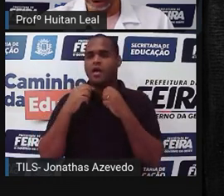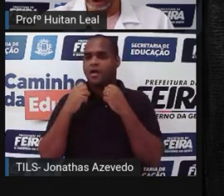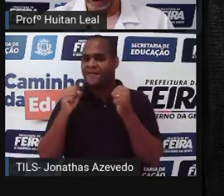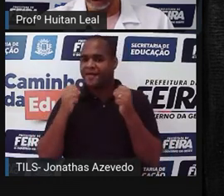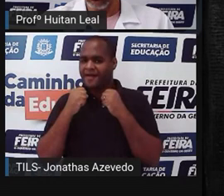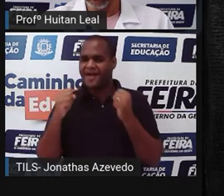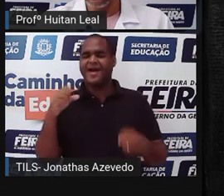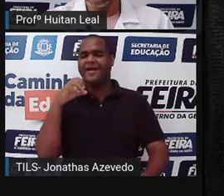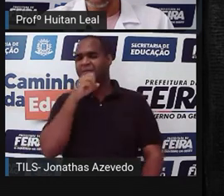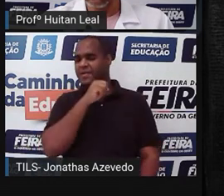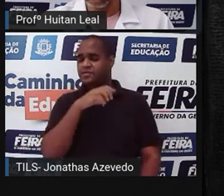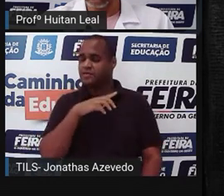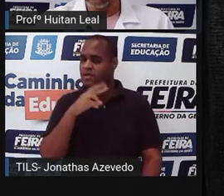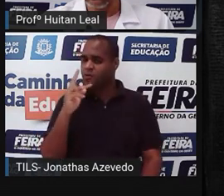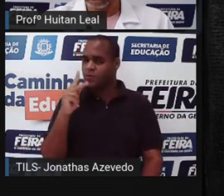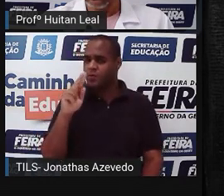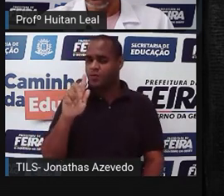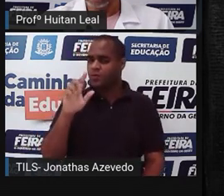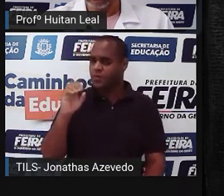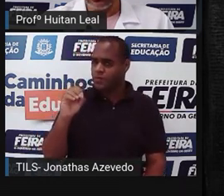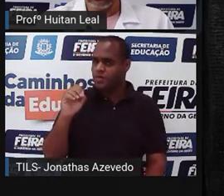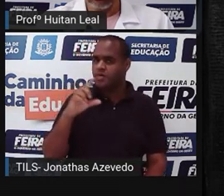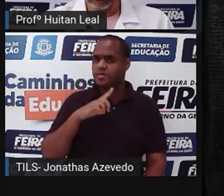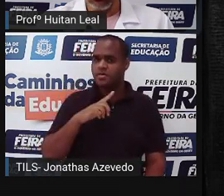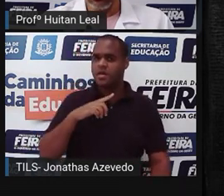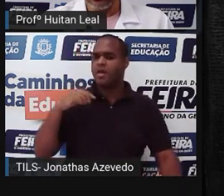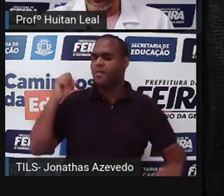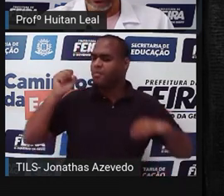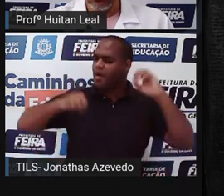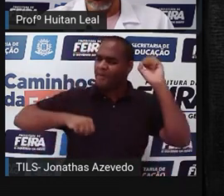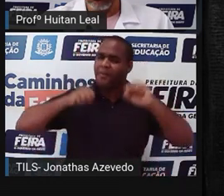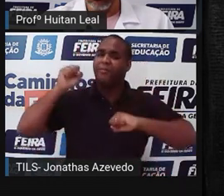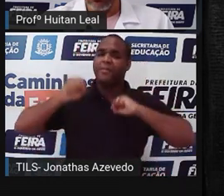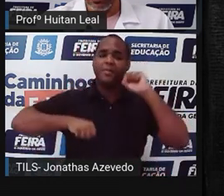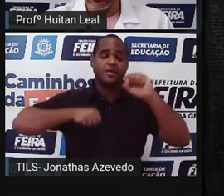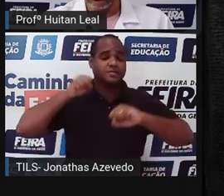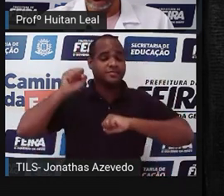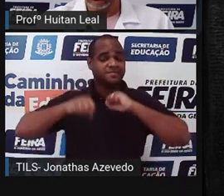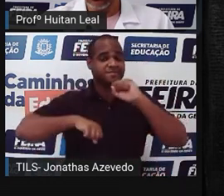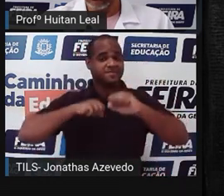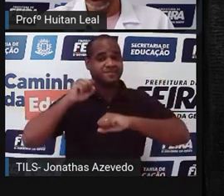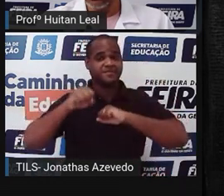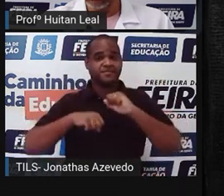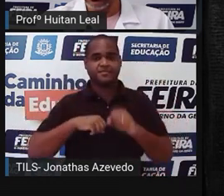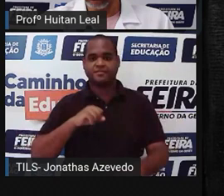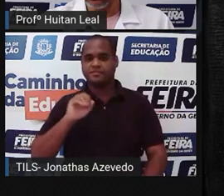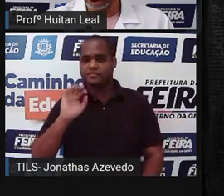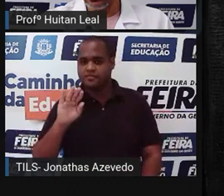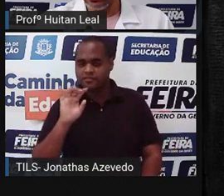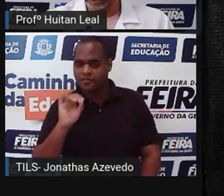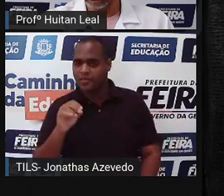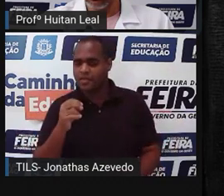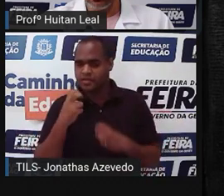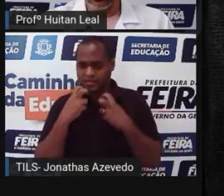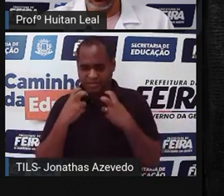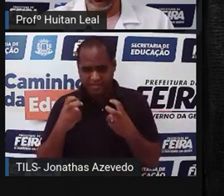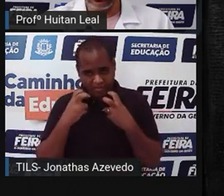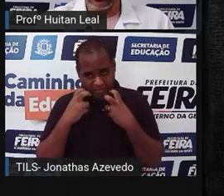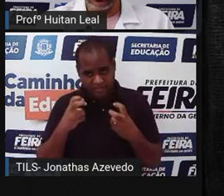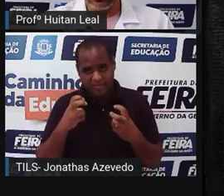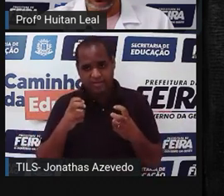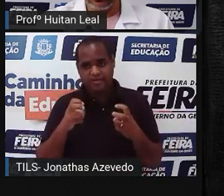já! Ogul gritou, esmurrando a porta, mas somente o eco gelado dos